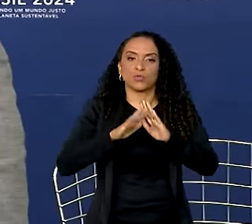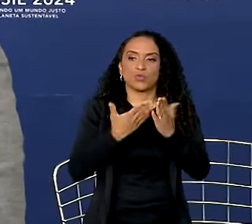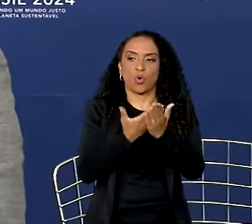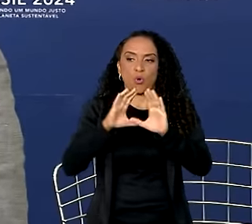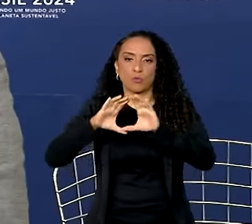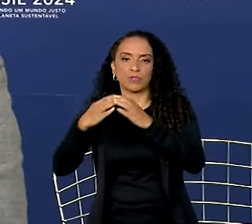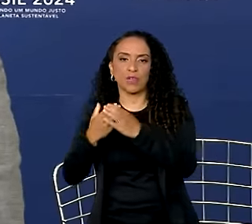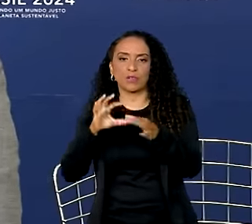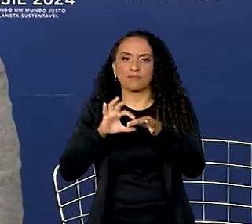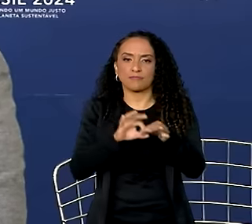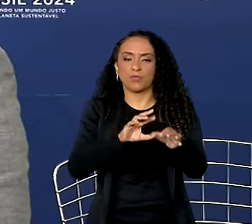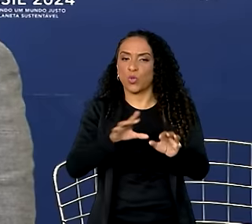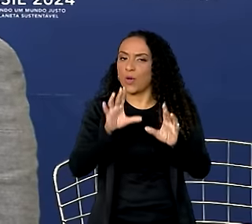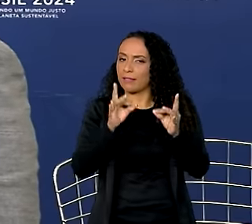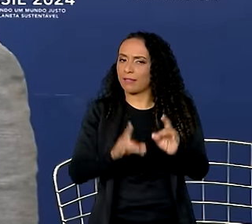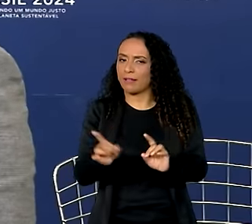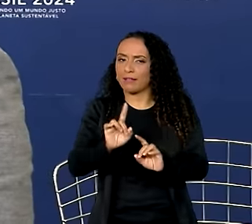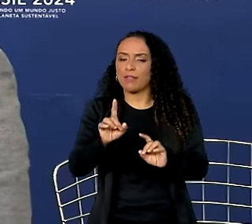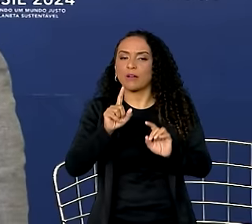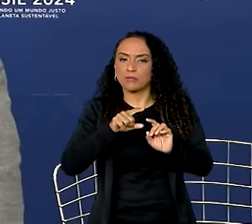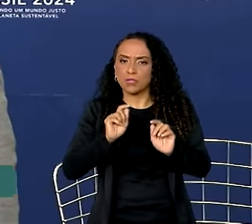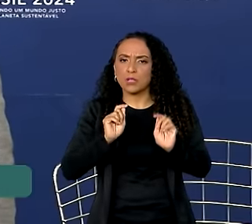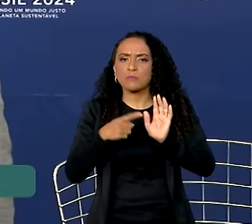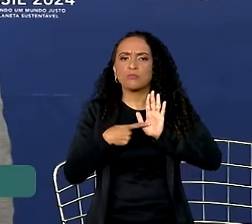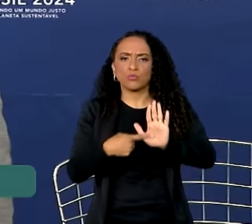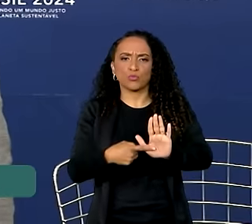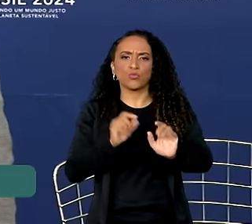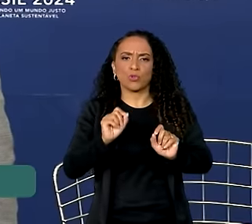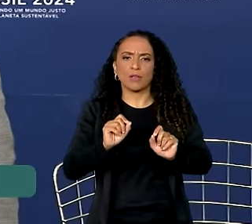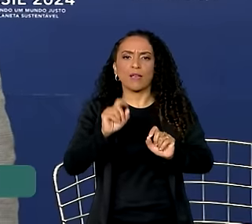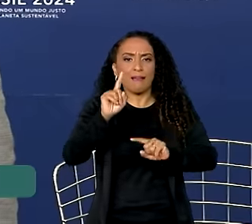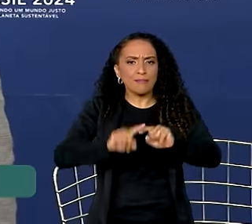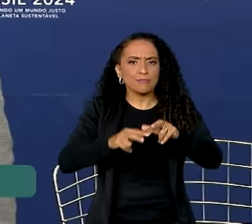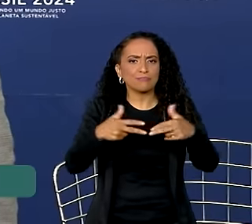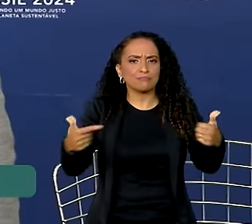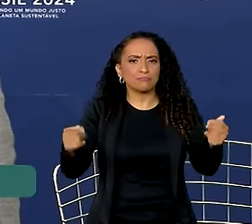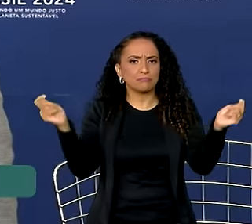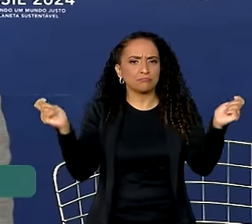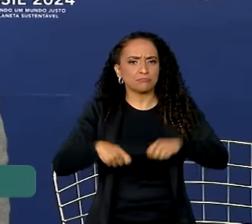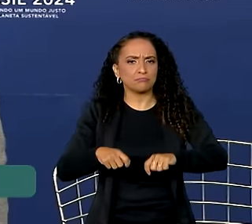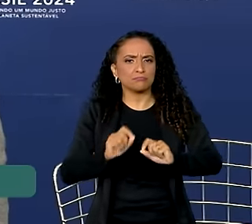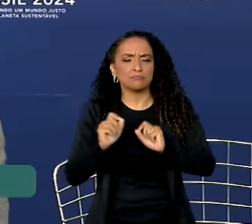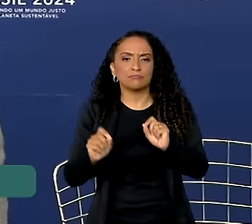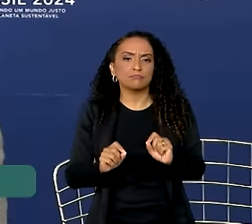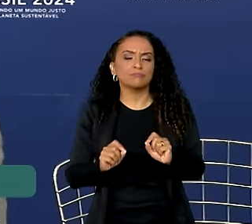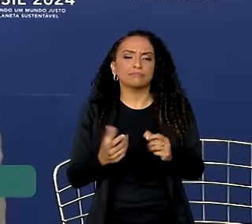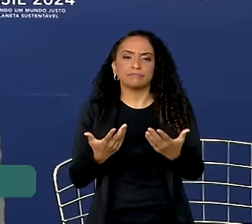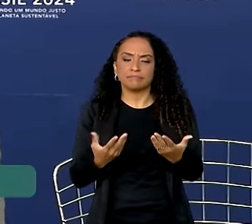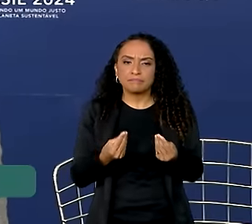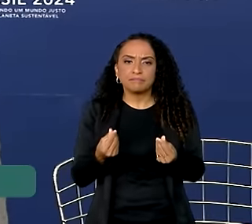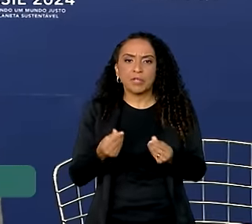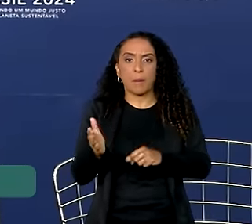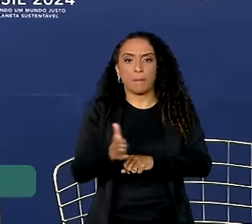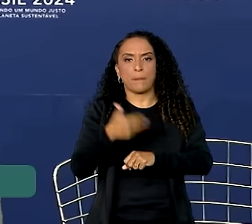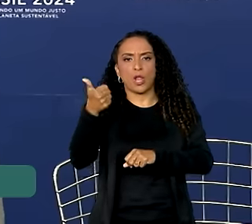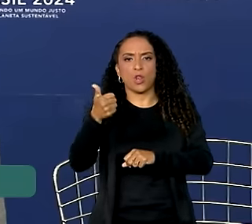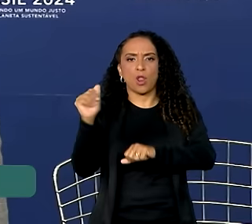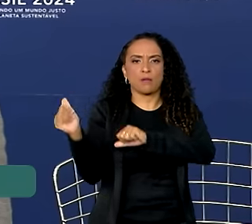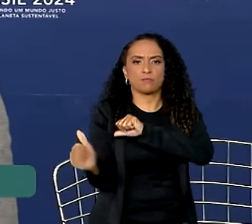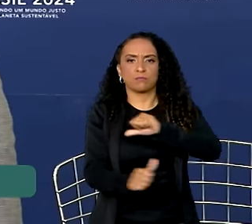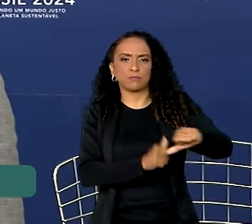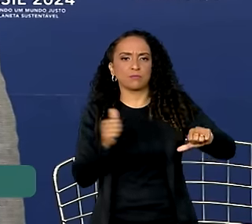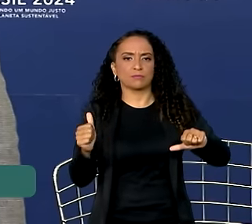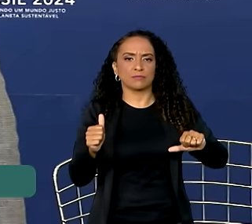-comunidade não é um detalhe. Ao contrário, ele tem se mostrado um elemento capaz de melhorar e mudar